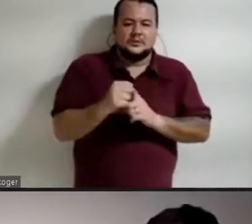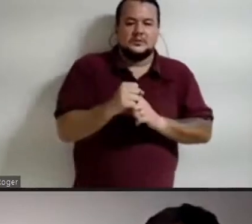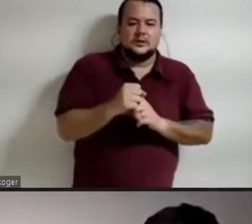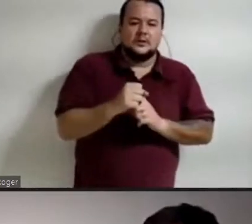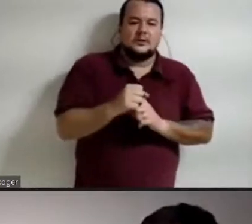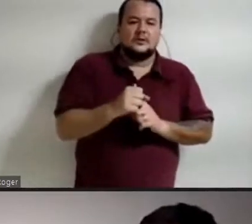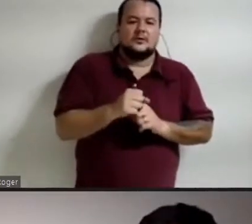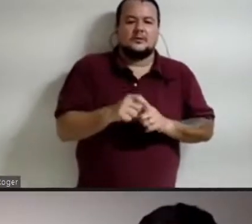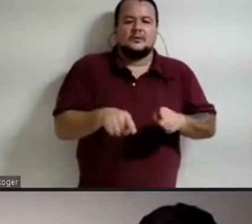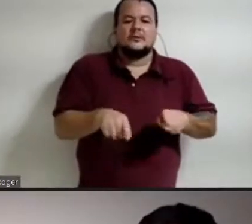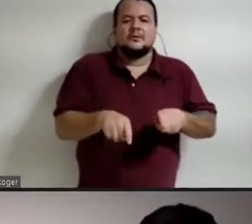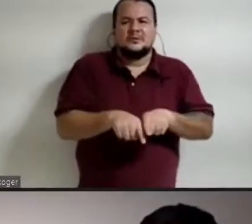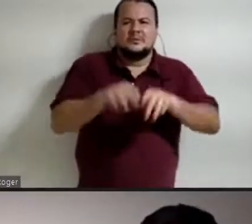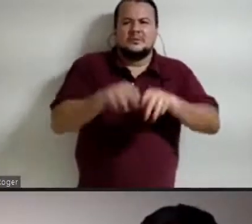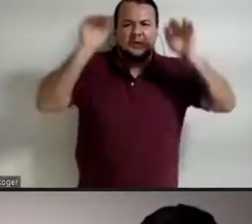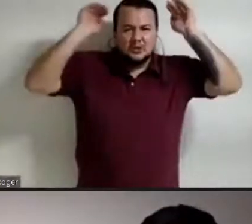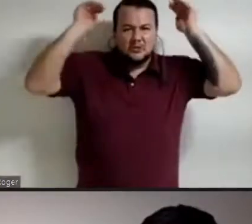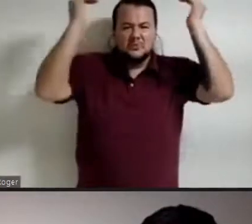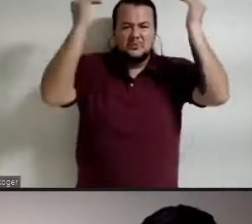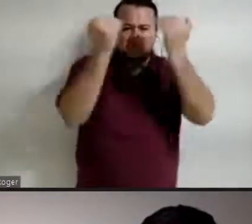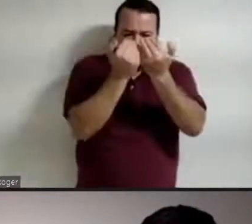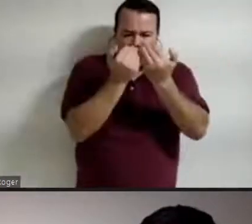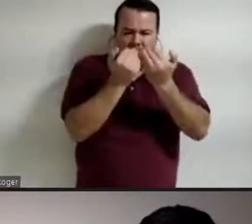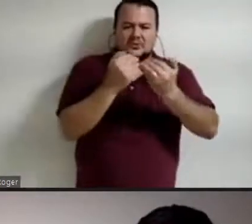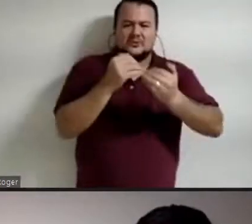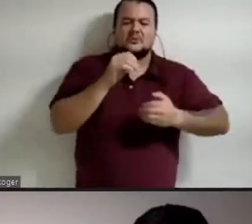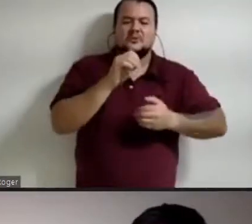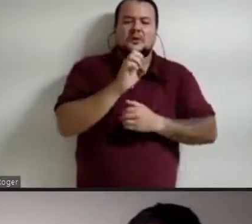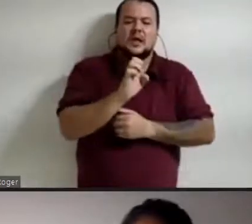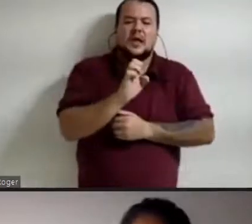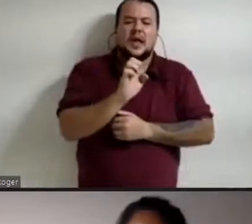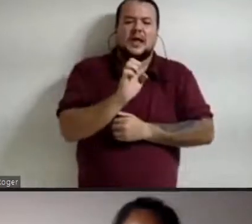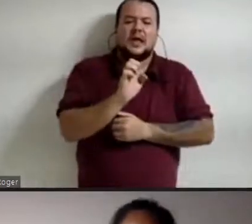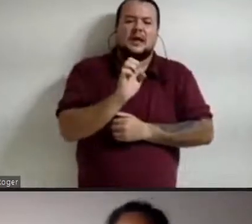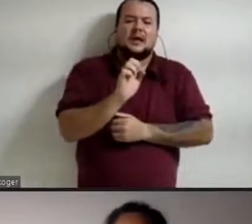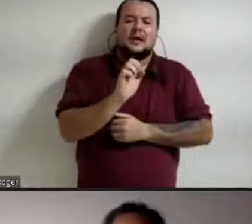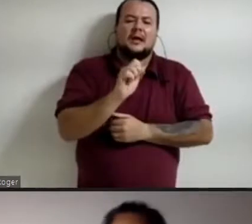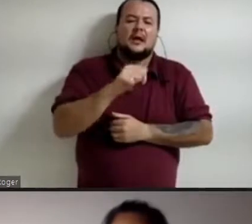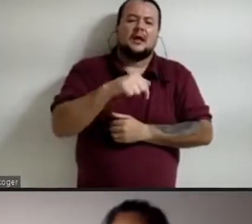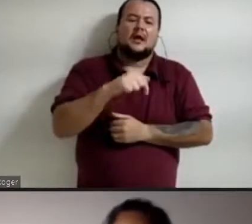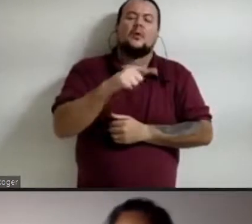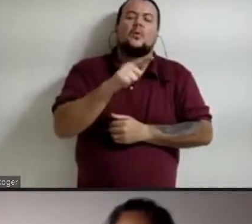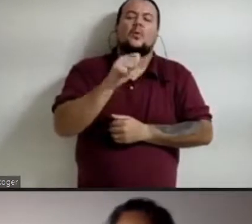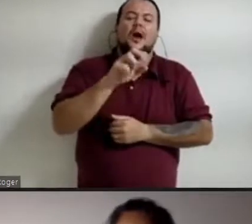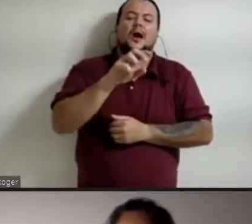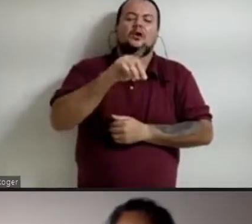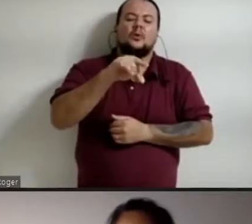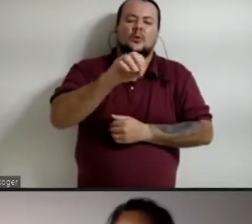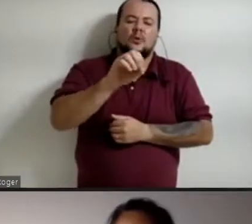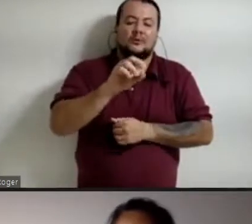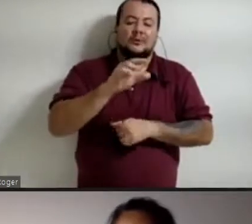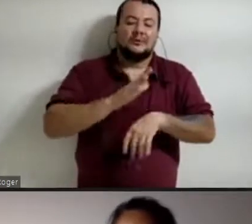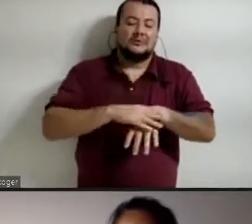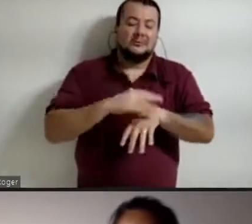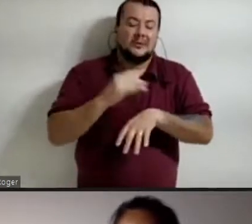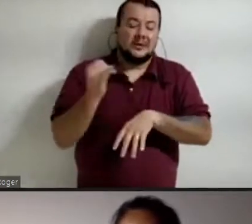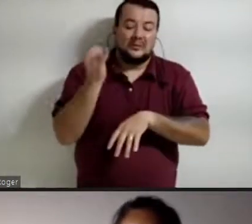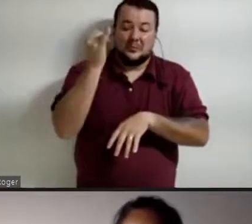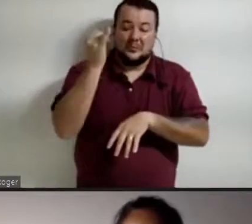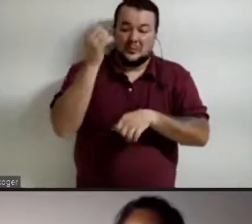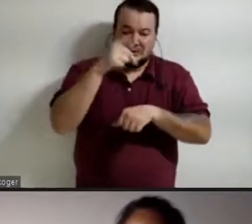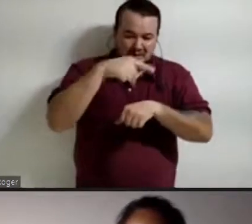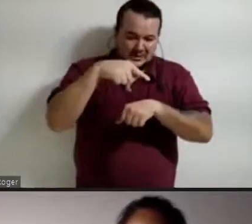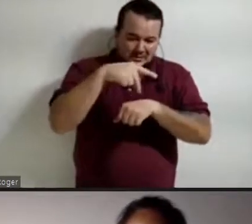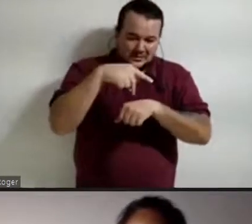do México, a do Equador, a do Equador é uma das mais importantes do país e a gente, fora que ela está em 14